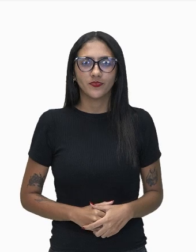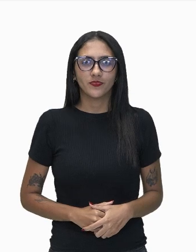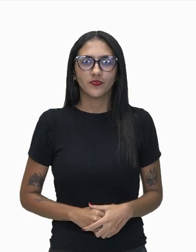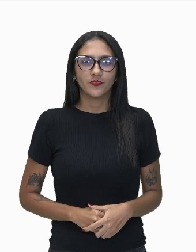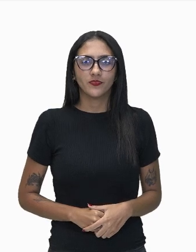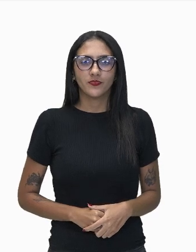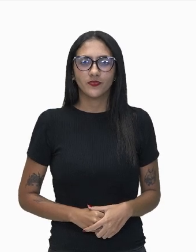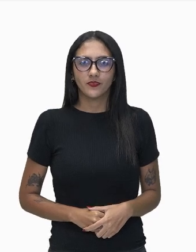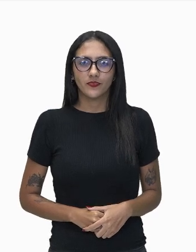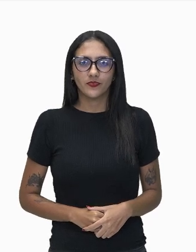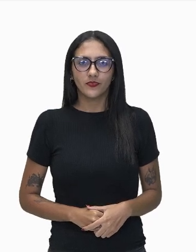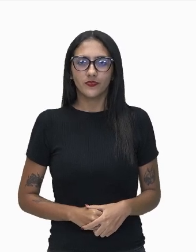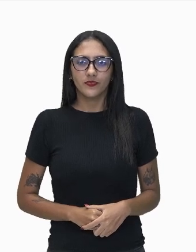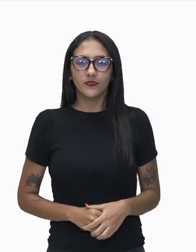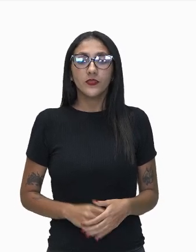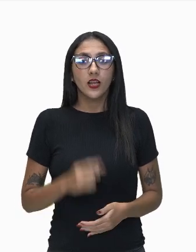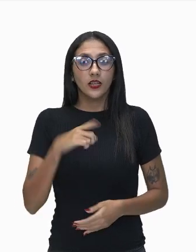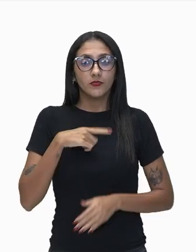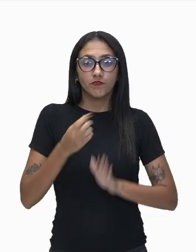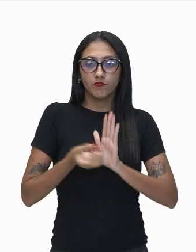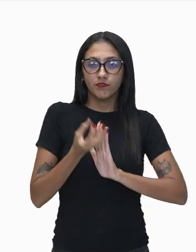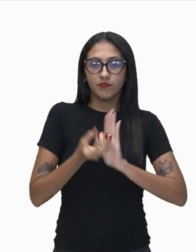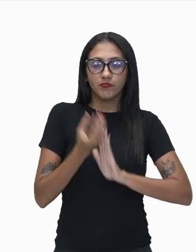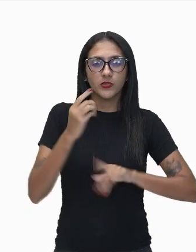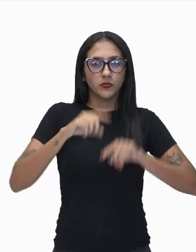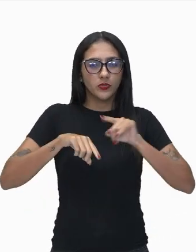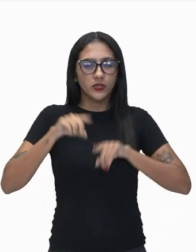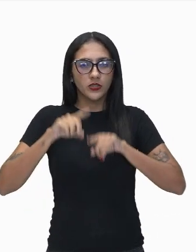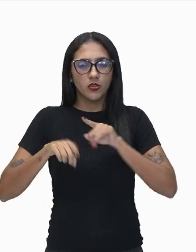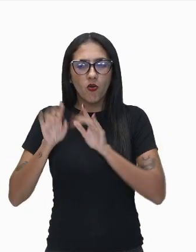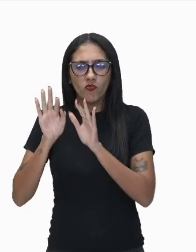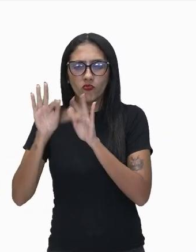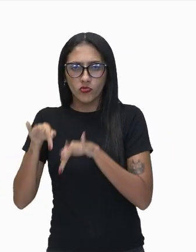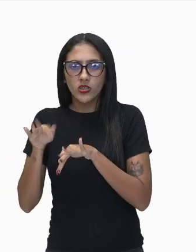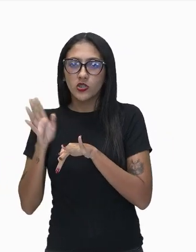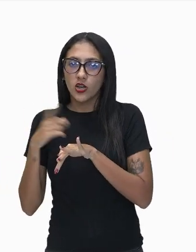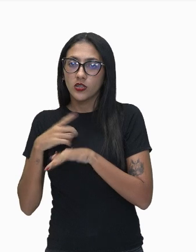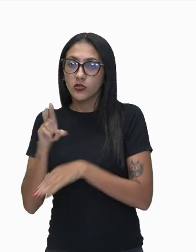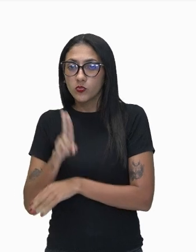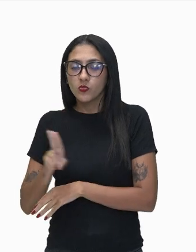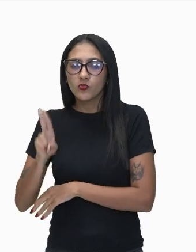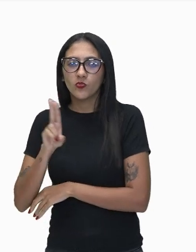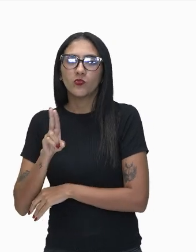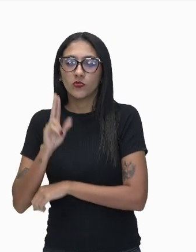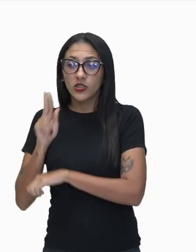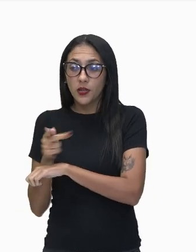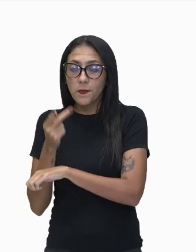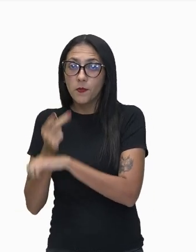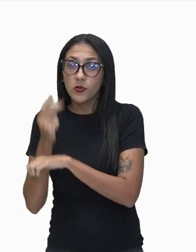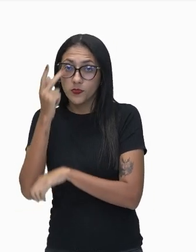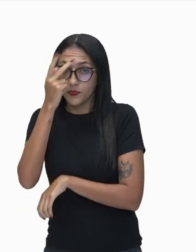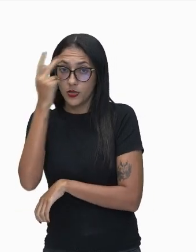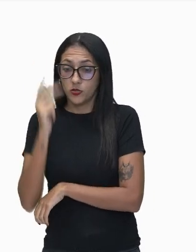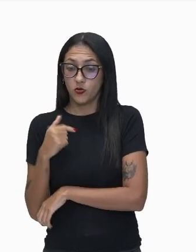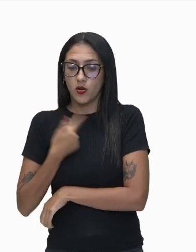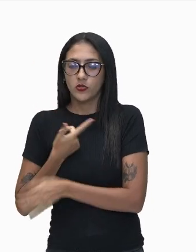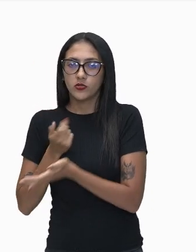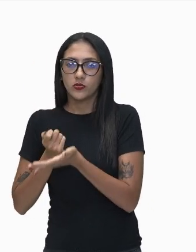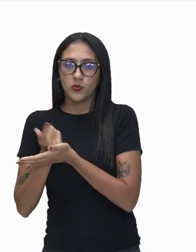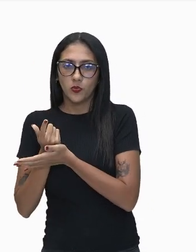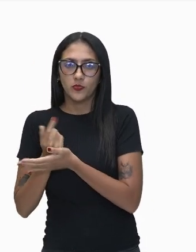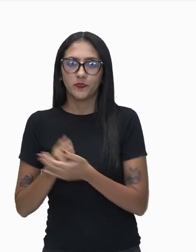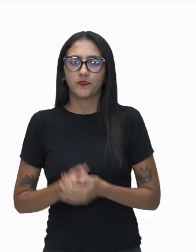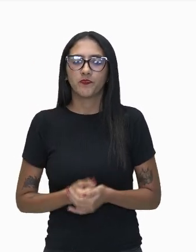Elas produzem os produtos finais, que são diretamente utilizados pelos consumidores. Então, todo e qualquer